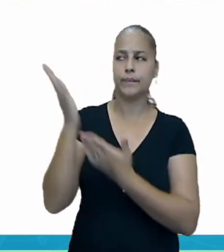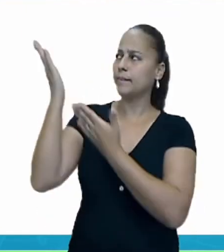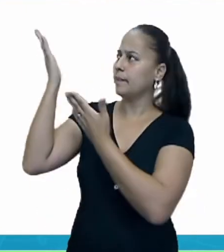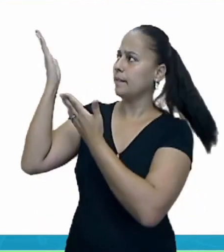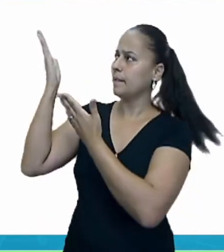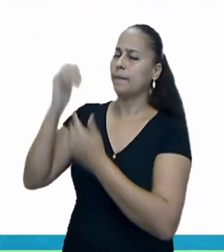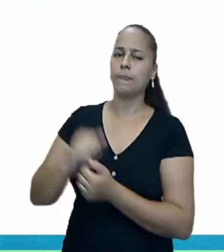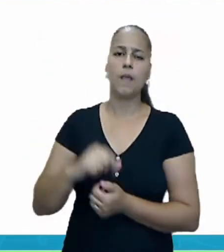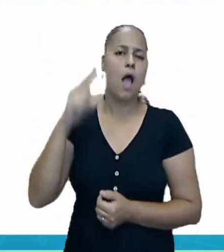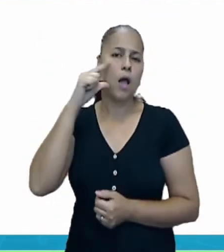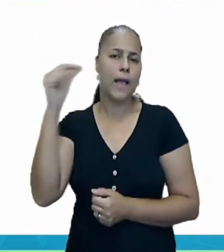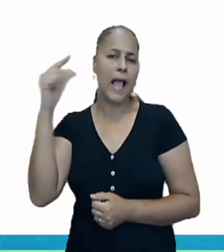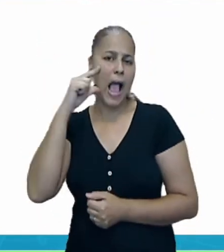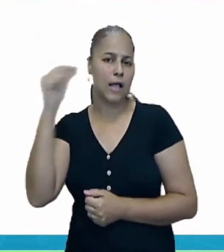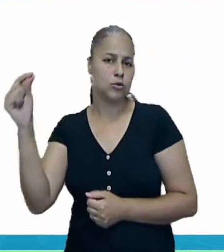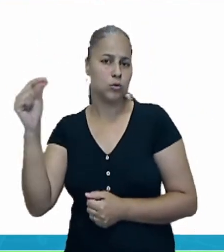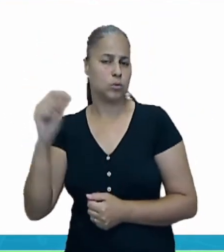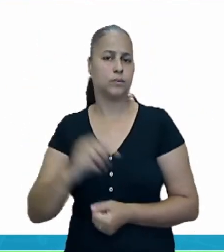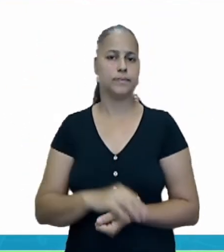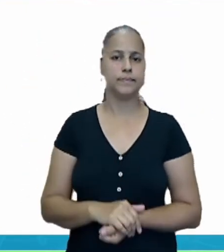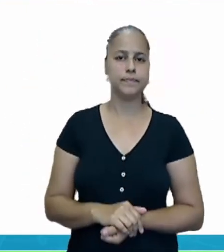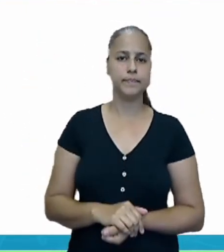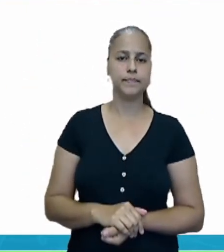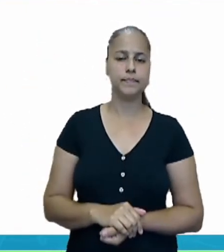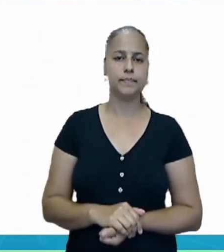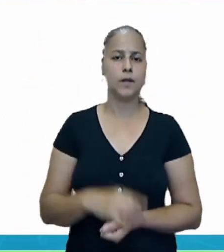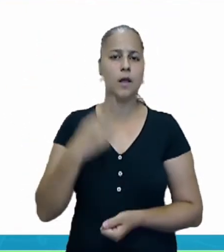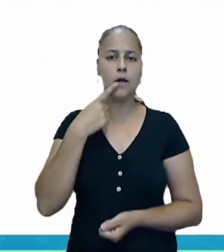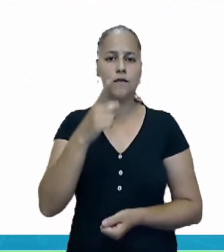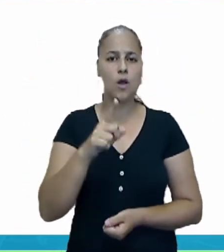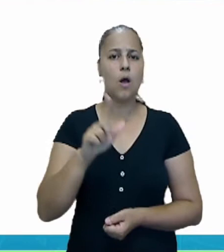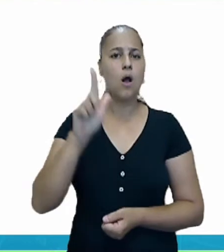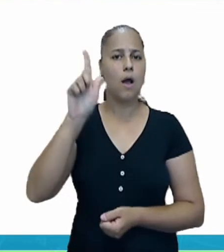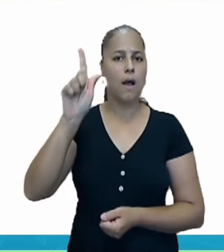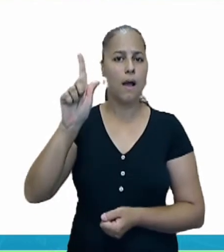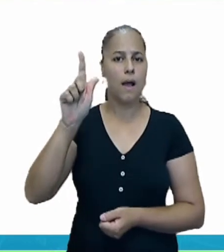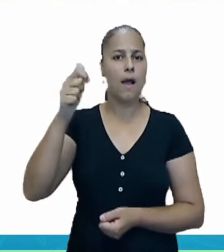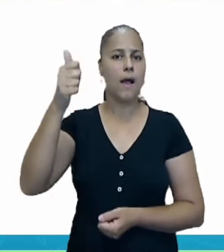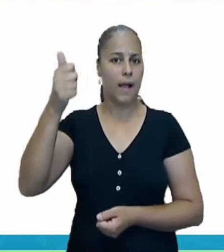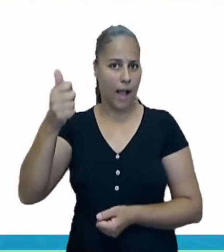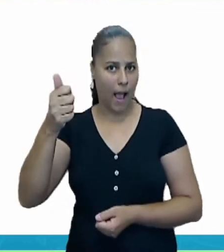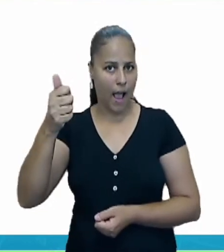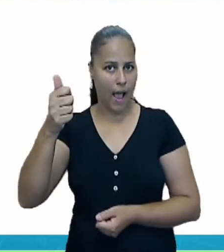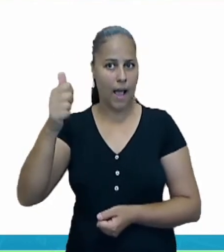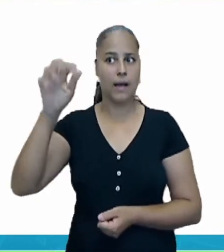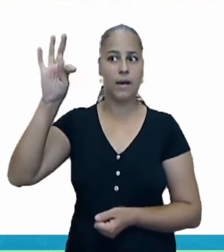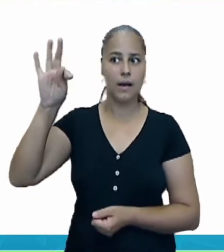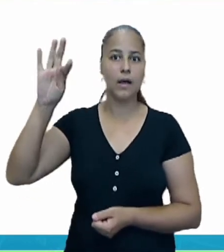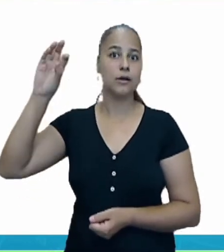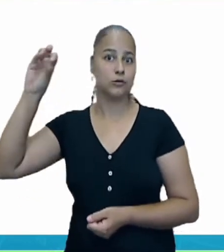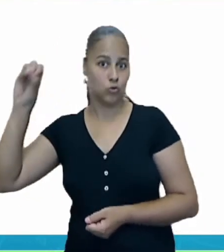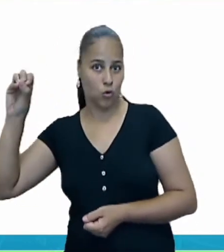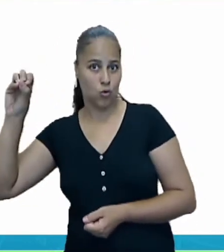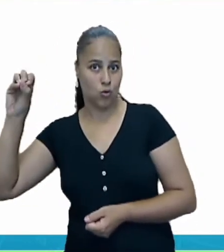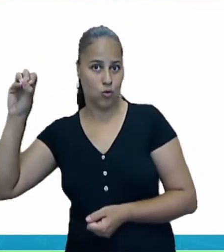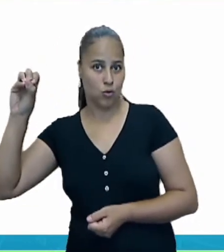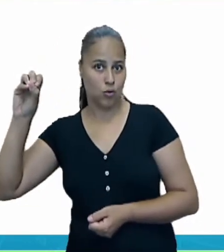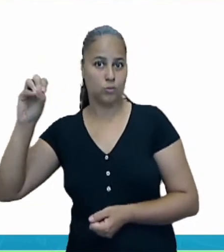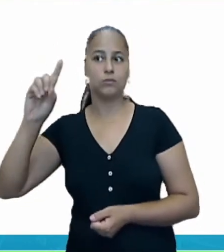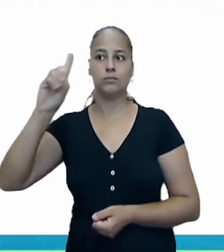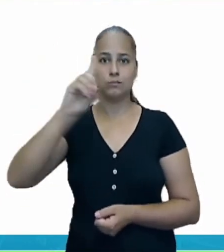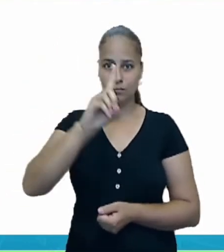o gato. Então, se a gente bater palma duas vezes, a gente vai ver que a gente fala